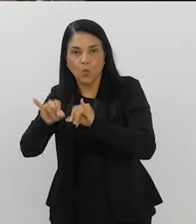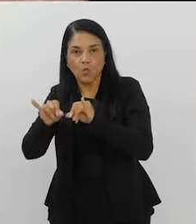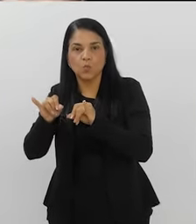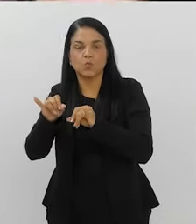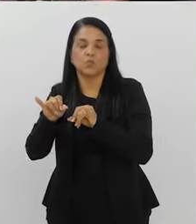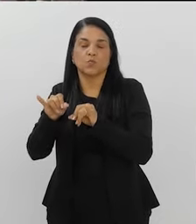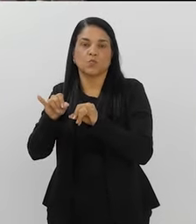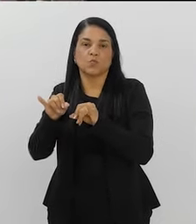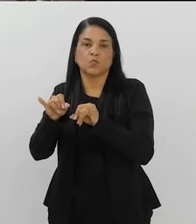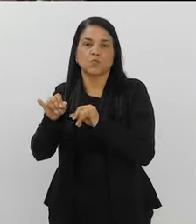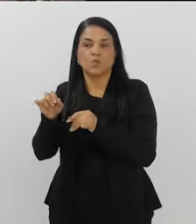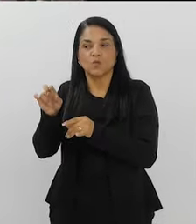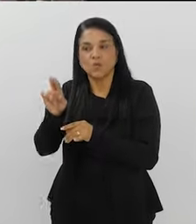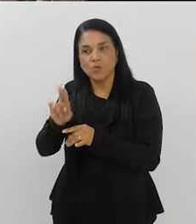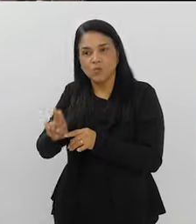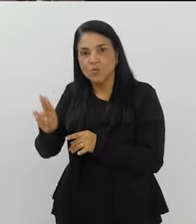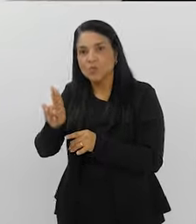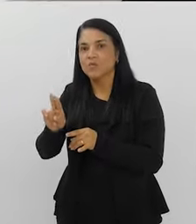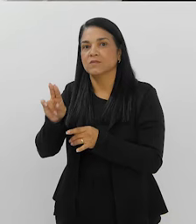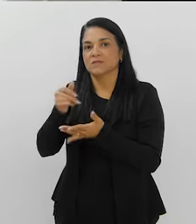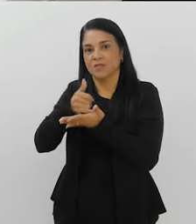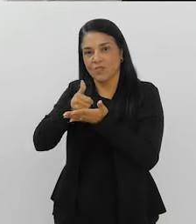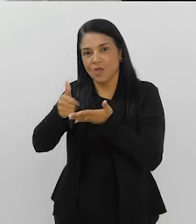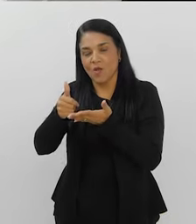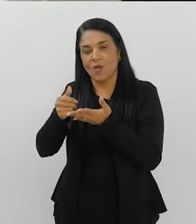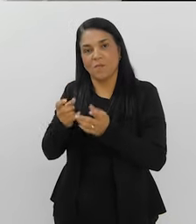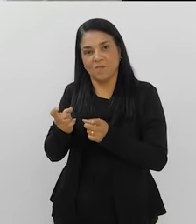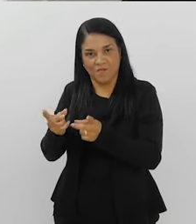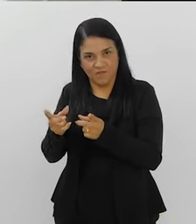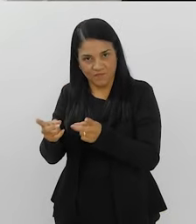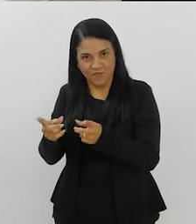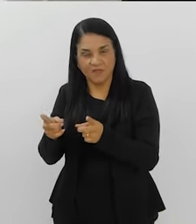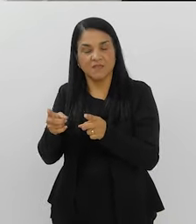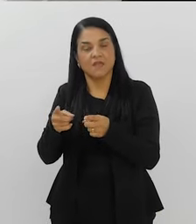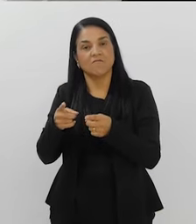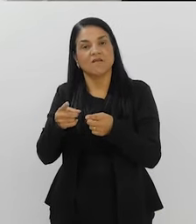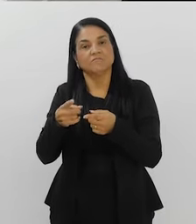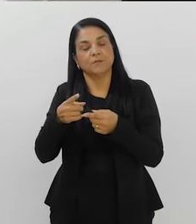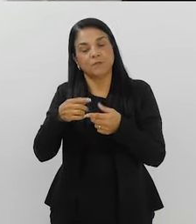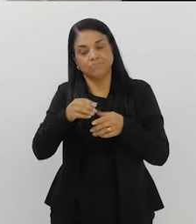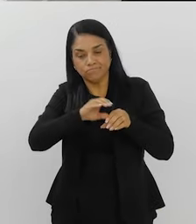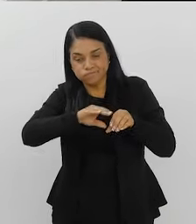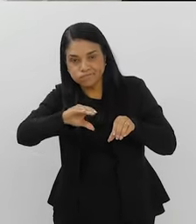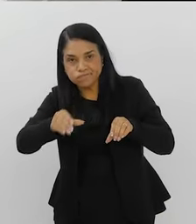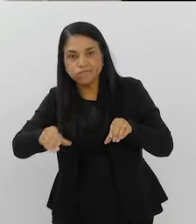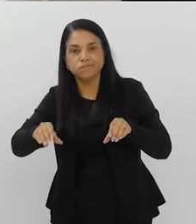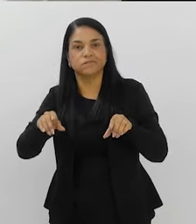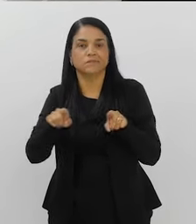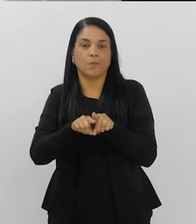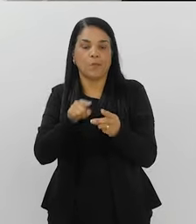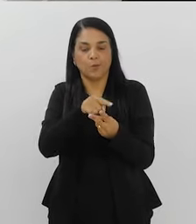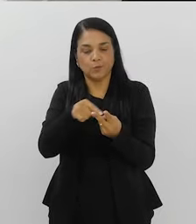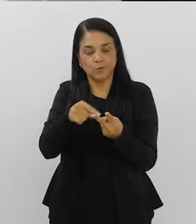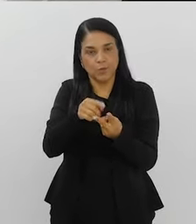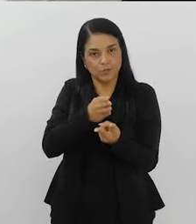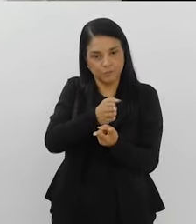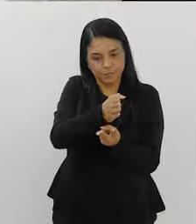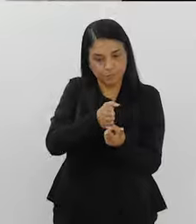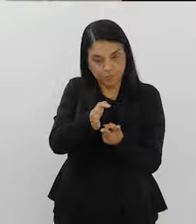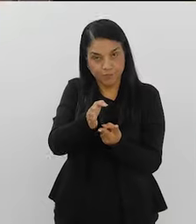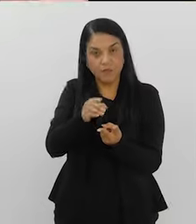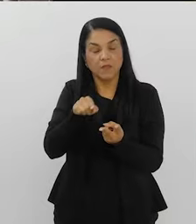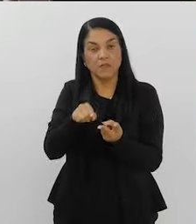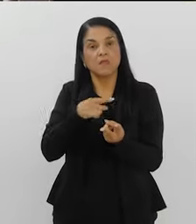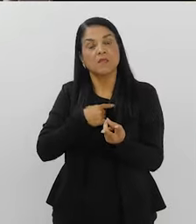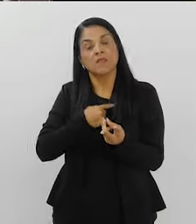venda. Então isso pode escoar e ir para os corpos hídricos via esgoto. É a nossa principal hipótese. Existe uma outra